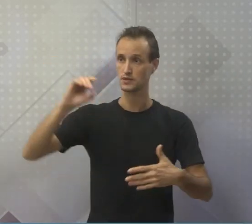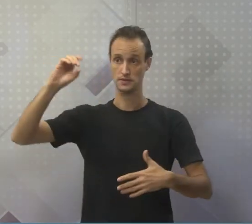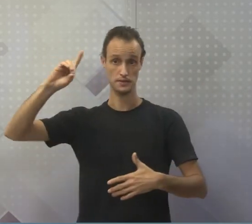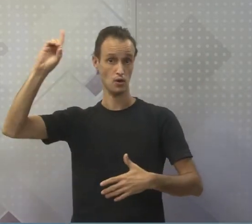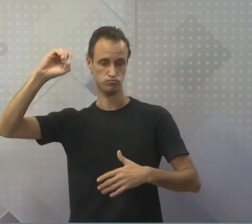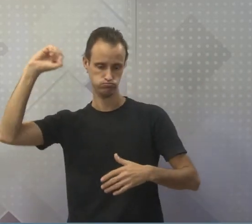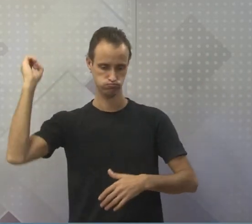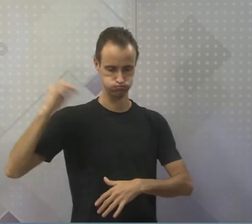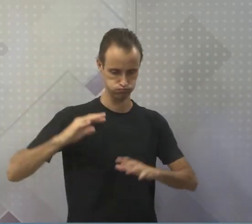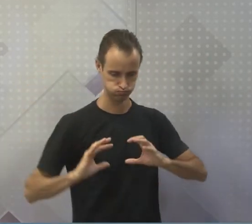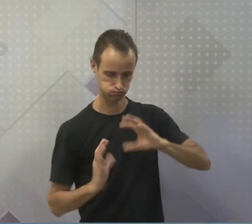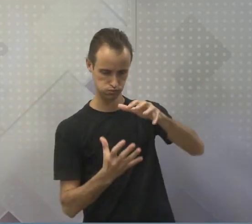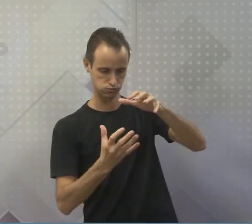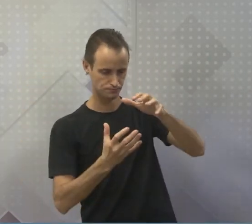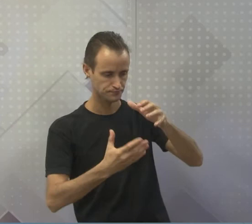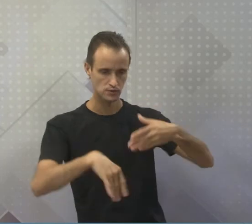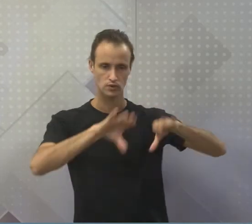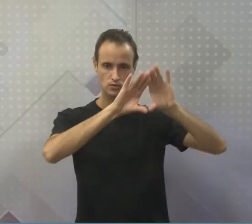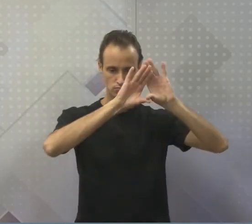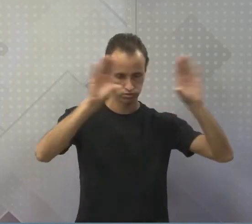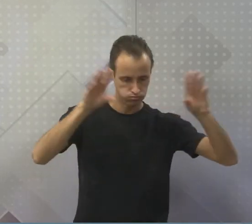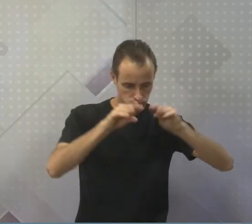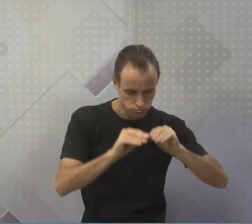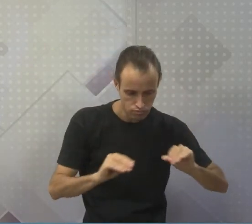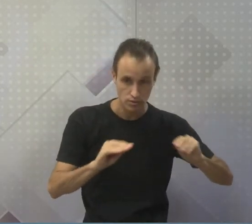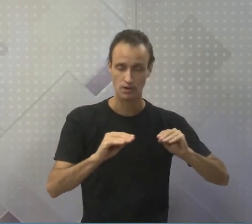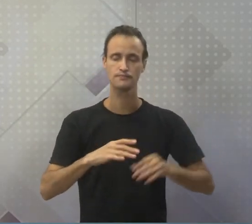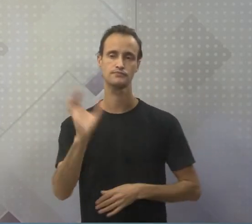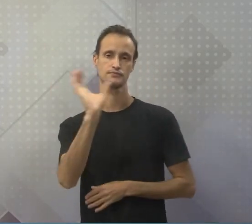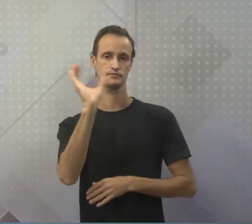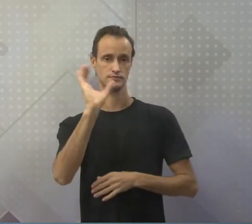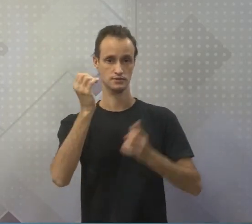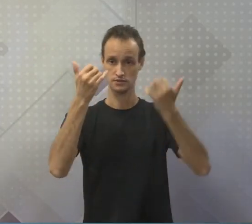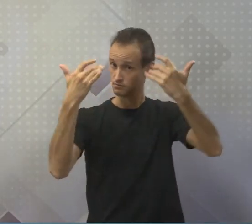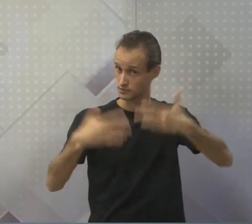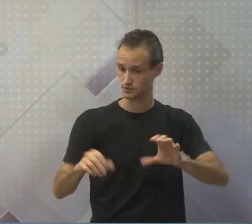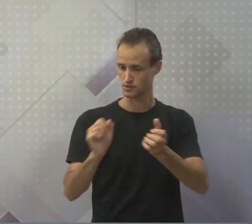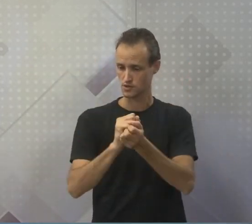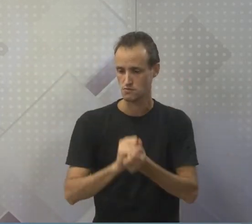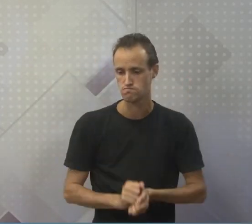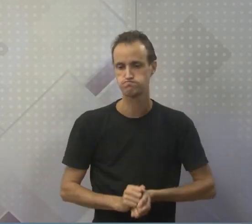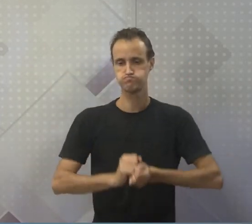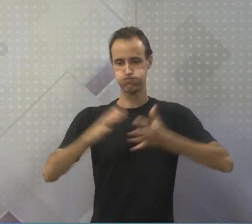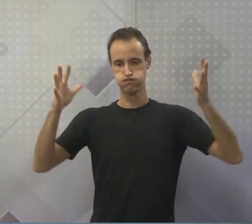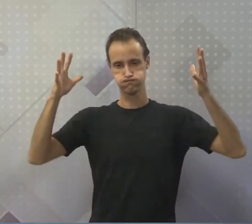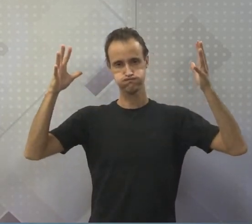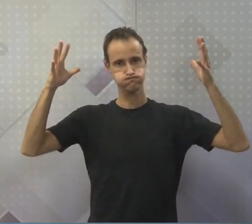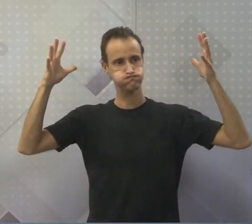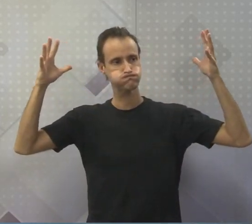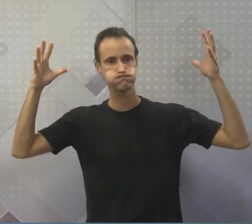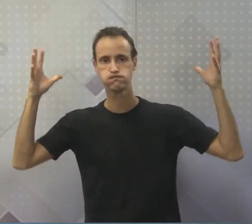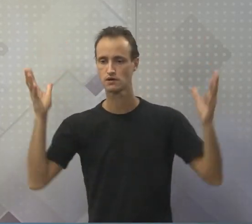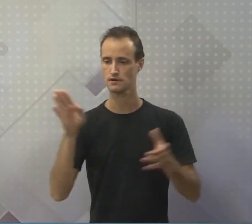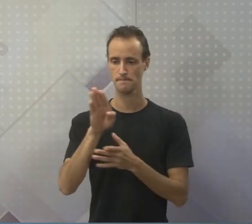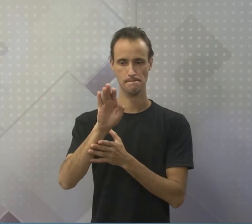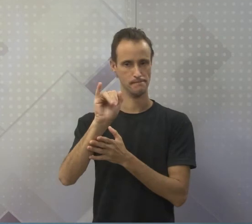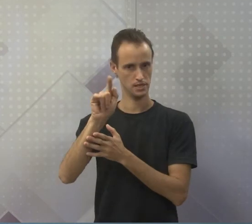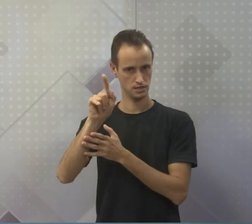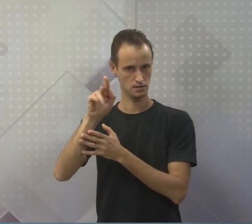e a terra, a ciência diz que foi a teoria do Big Bang, ou a grande explosão cósmica. E, bom,